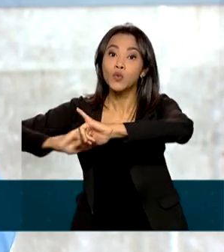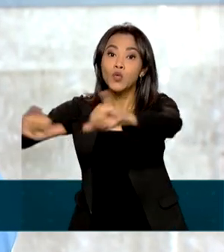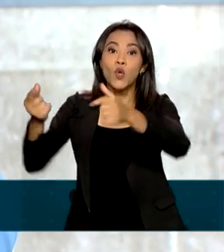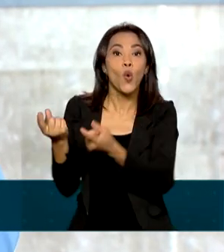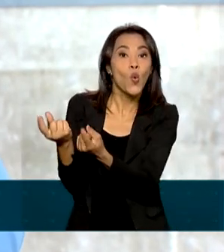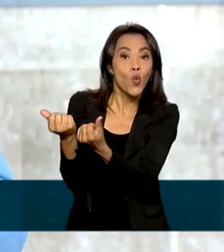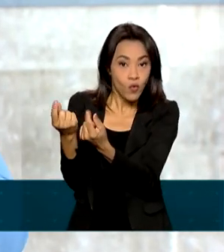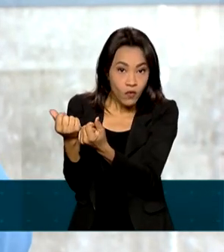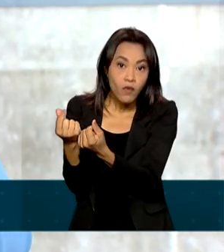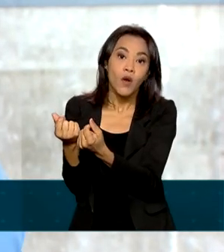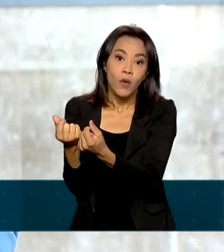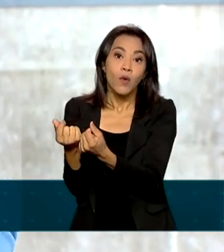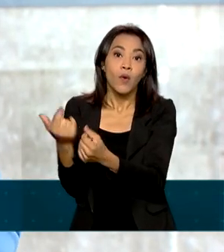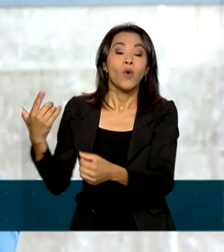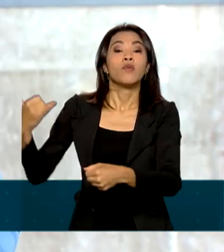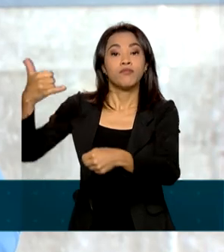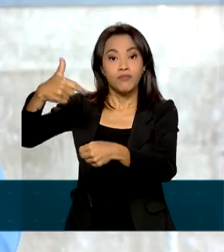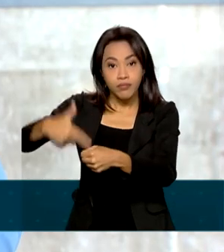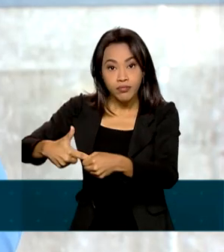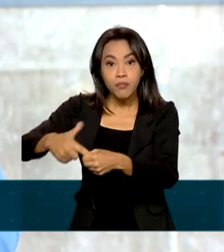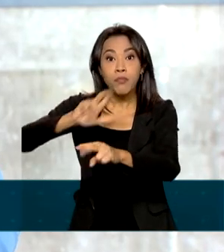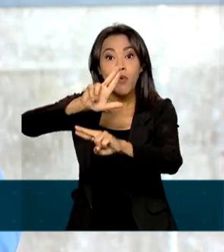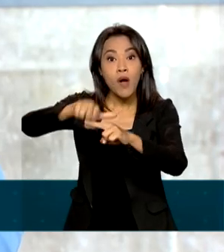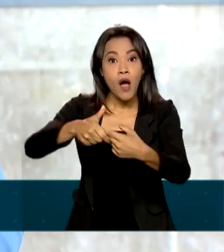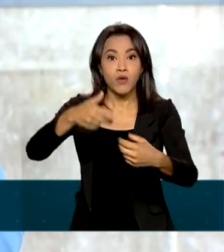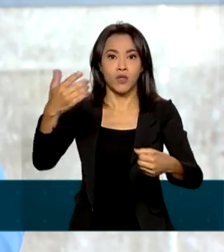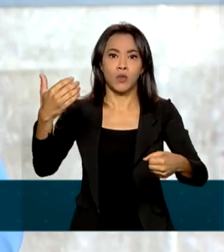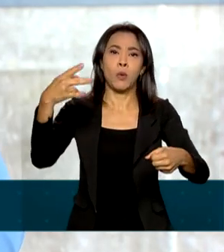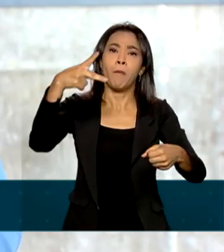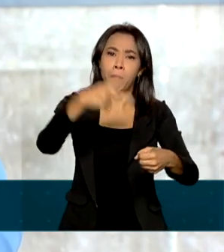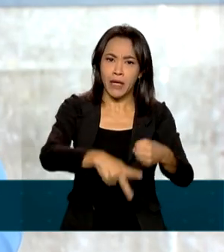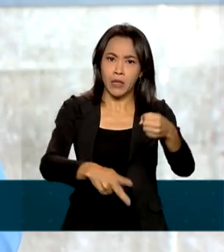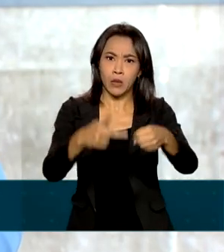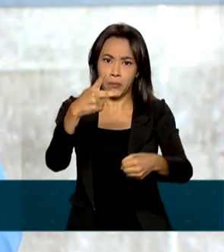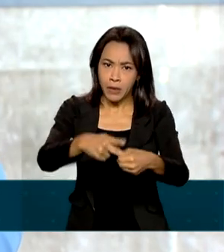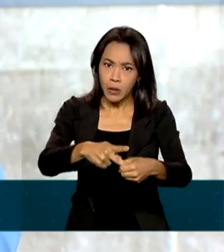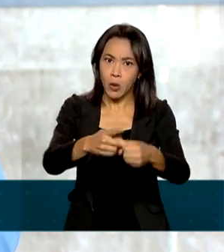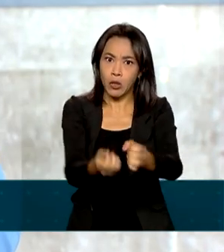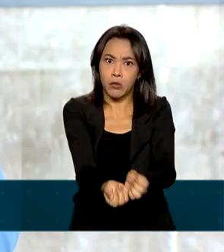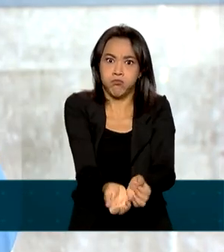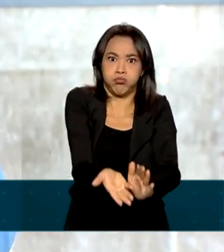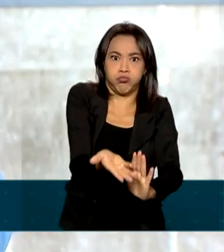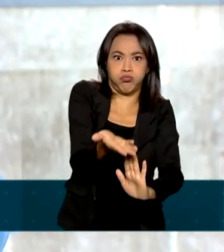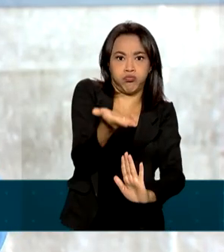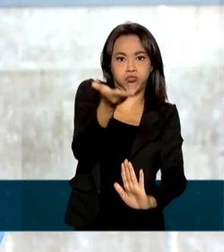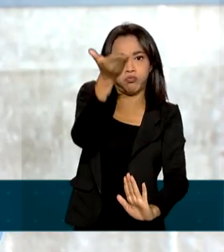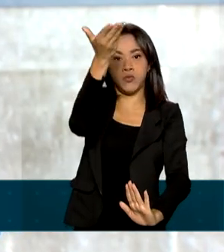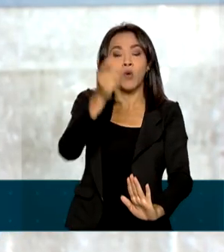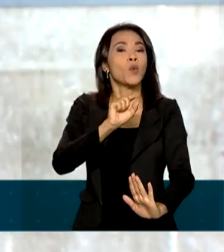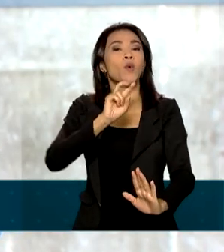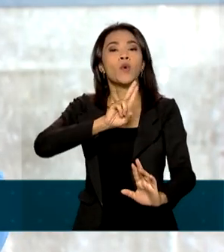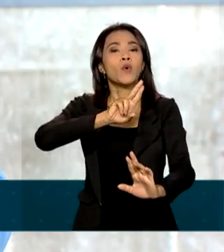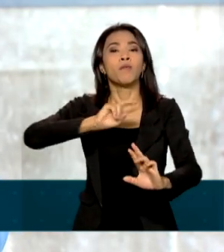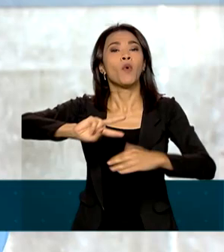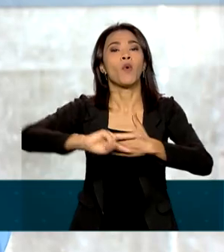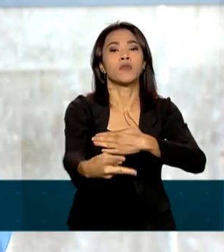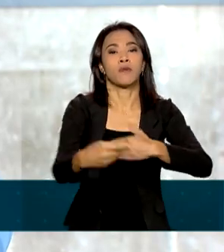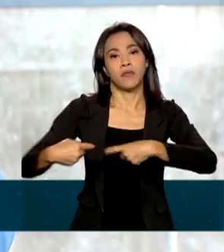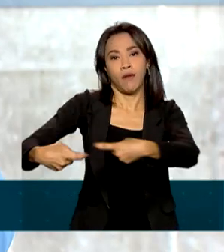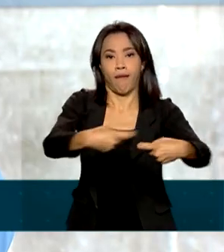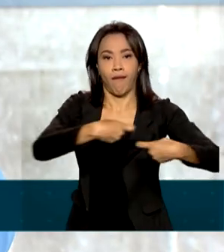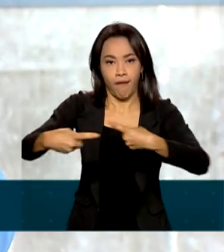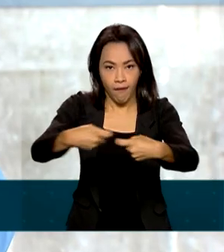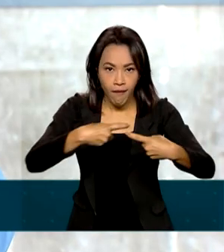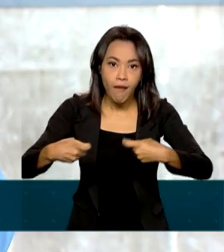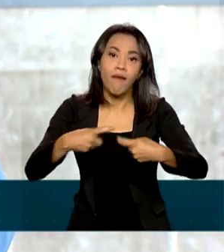preço do barril do petróleo, que é afetada diretamente pela situação lá entre a Rússia e a Ucrânia no leste europeu. Bem no